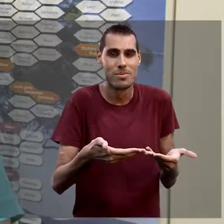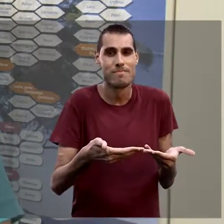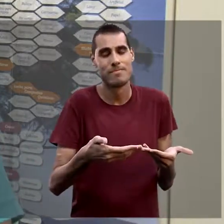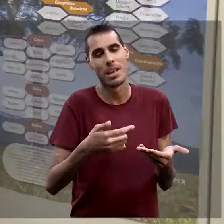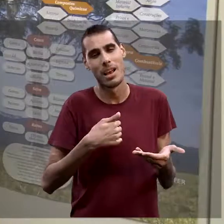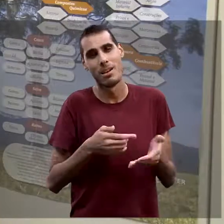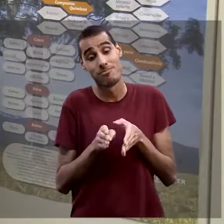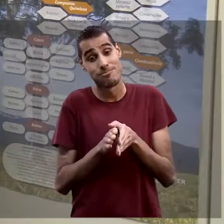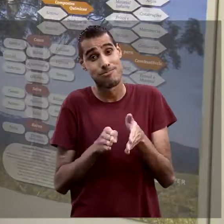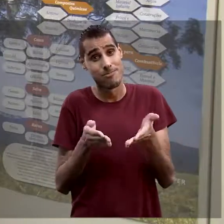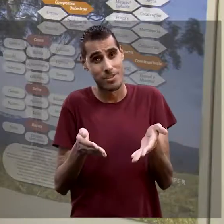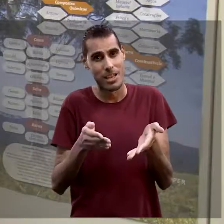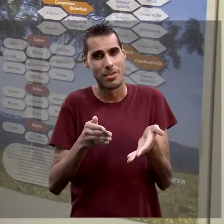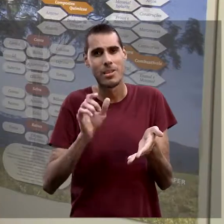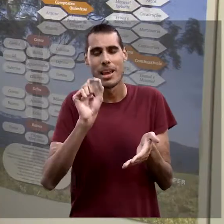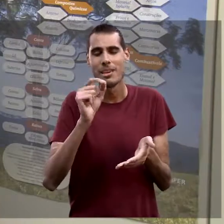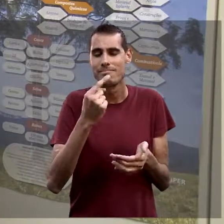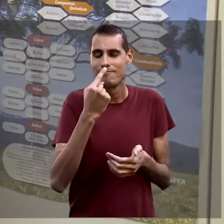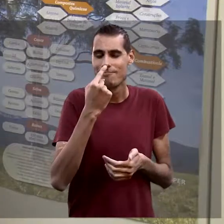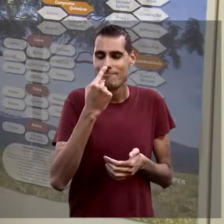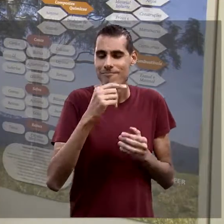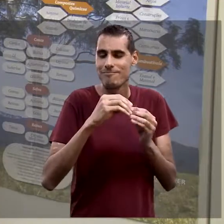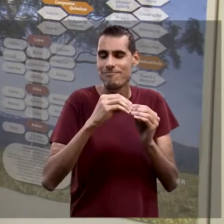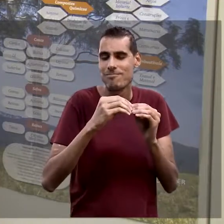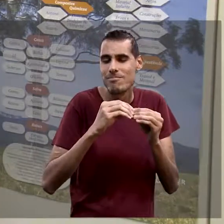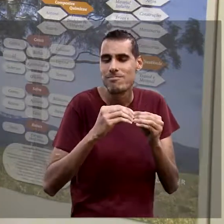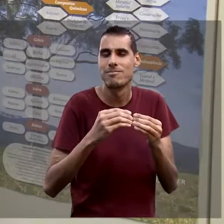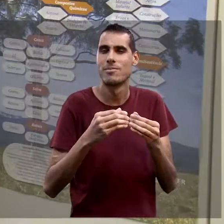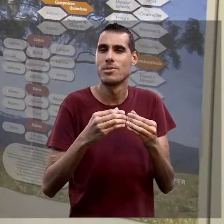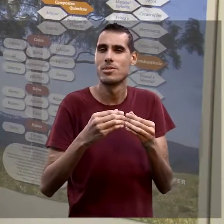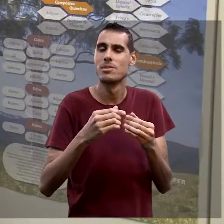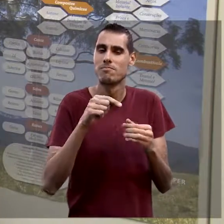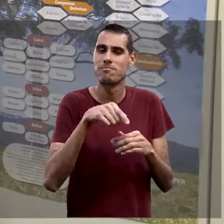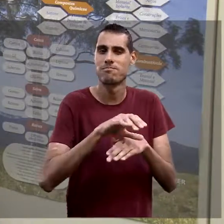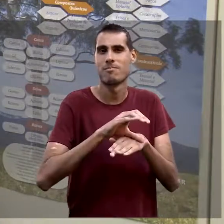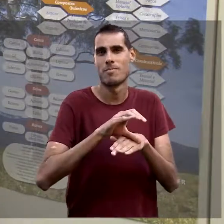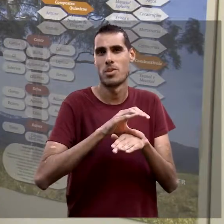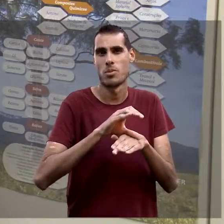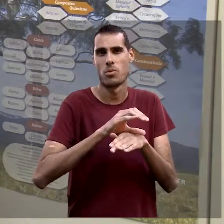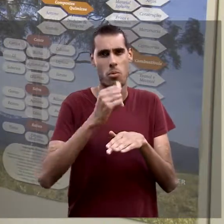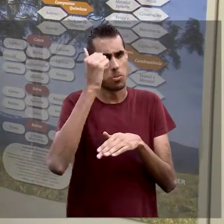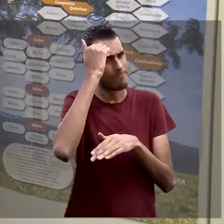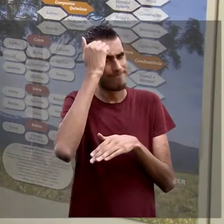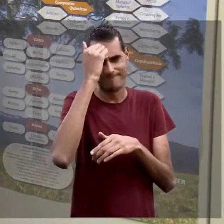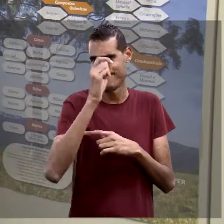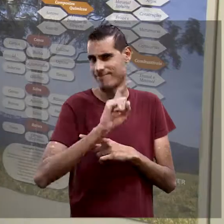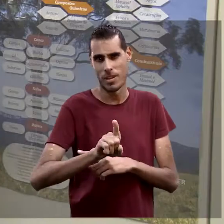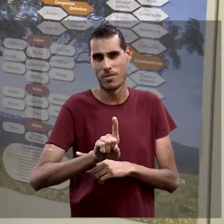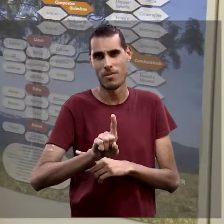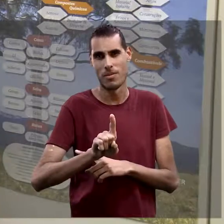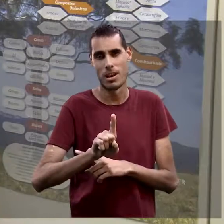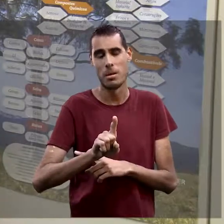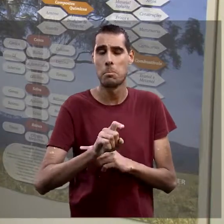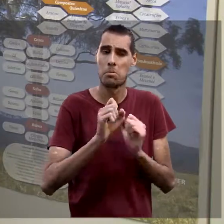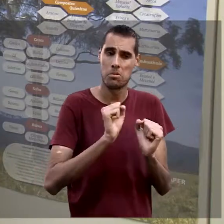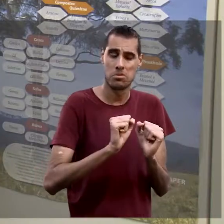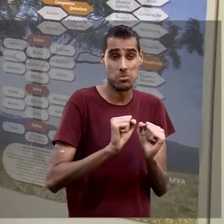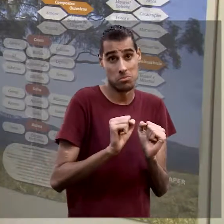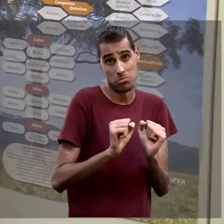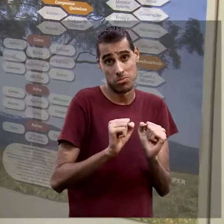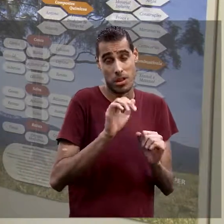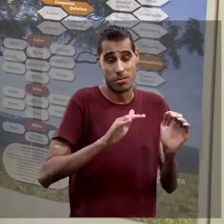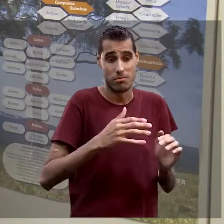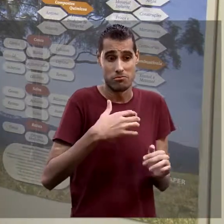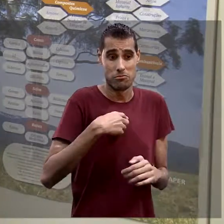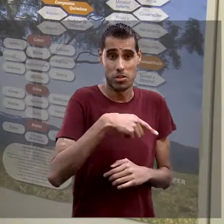coisas do mundo. E eu aconselho que todos que tenham afinidade com a biologia, que façam o curso porque não vão se